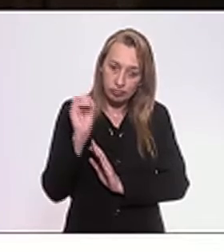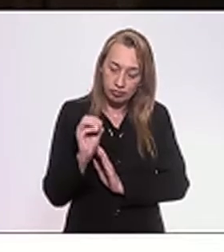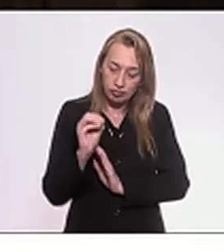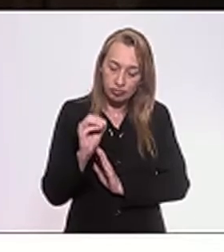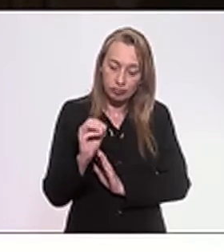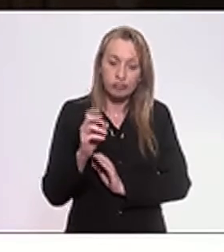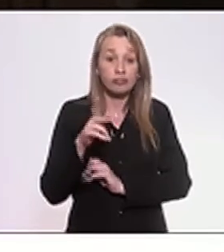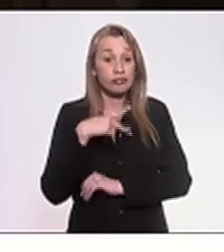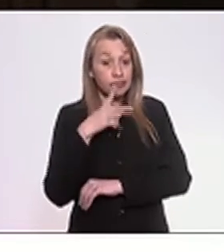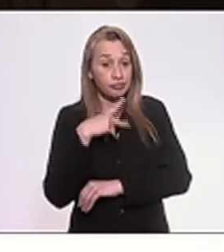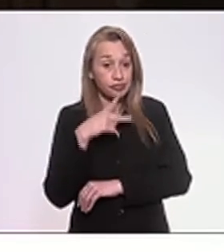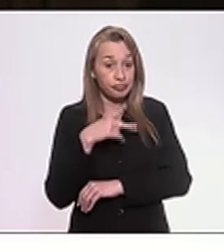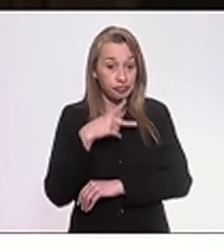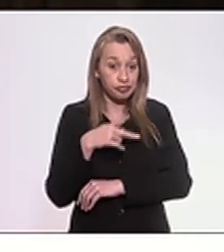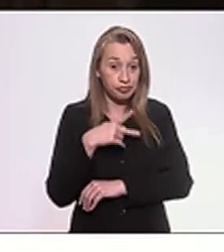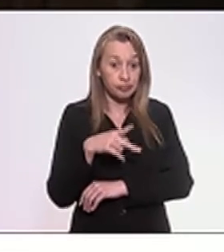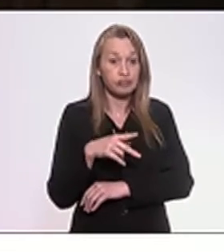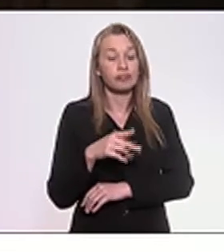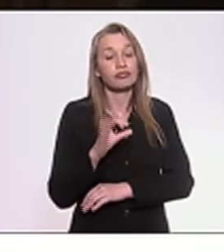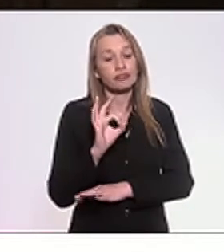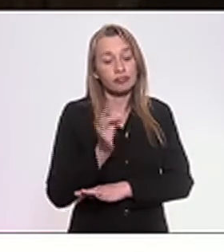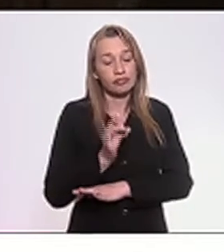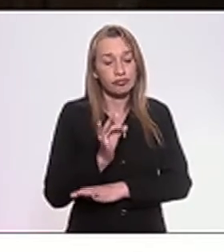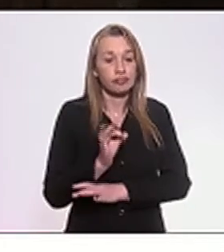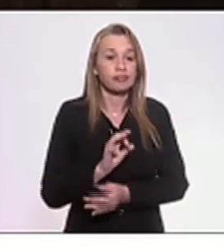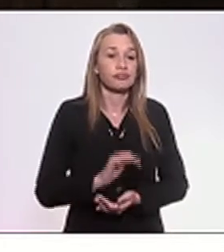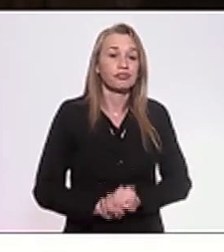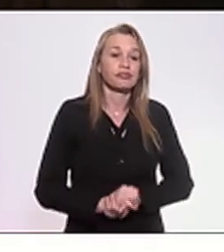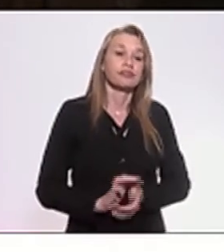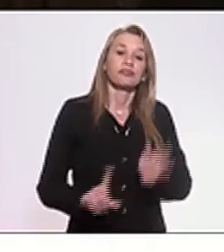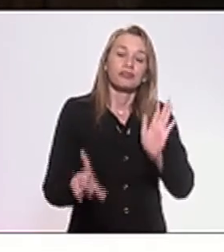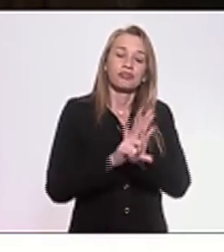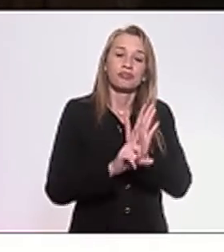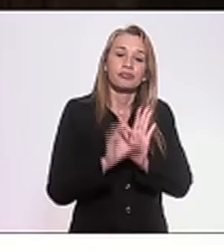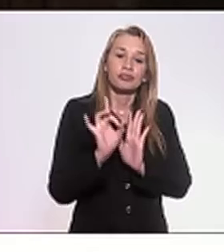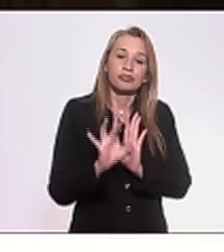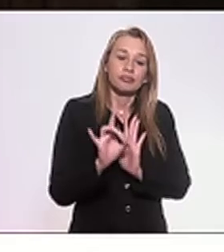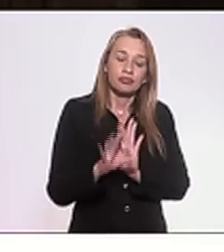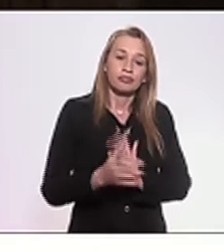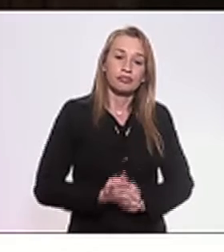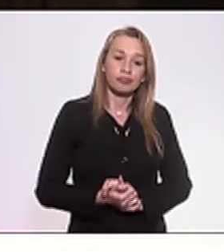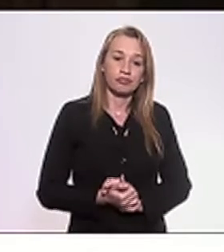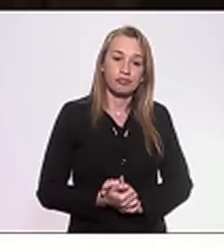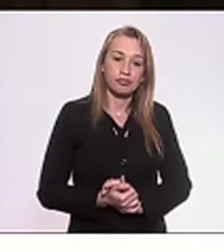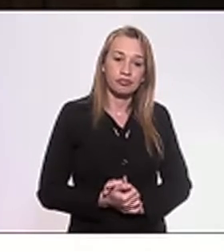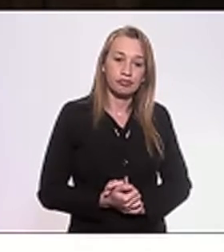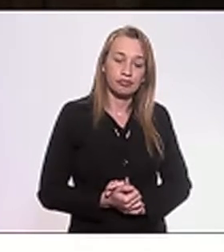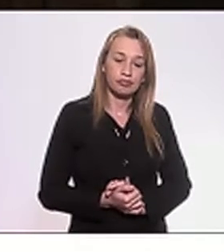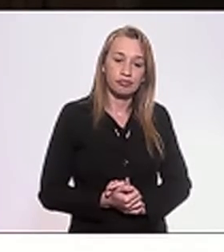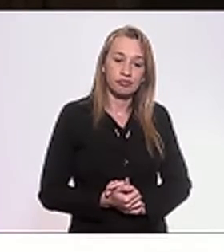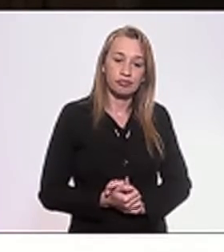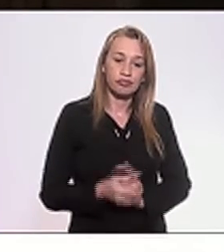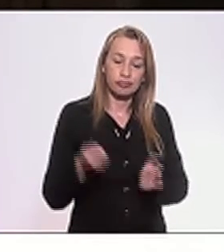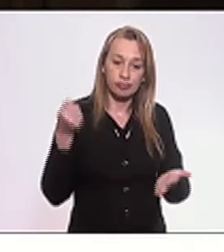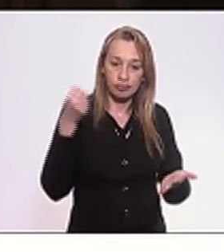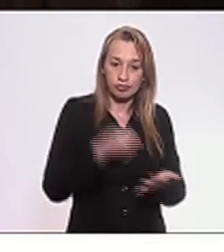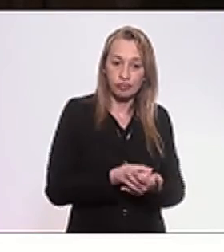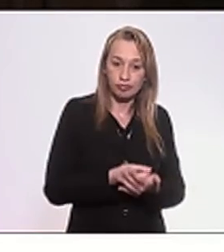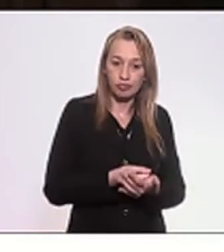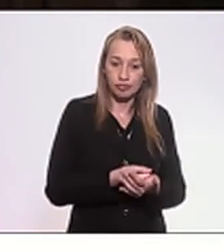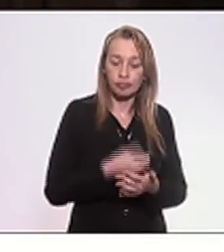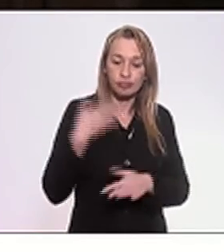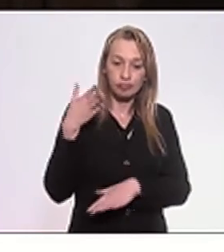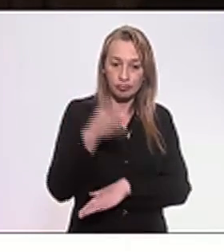simplesmente ela tratava do óbvio, que uma lei só vale quando ela entra em vigor, não vale pra